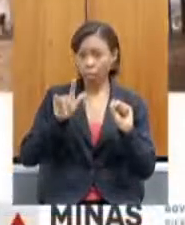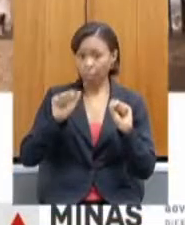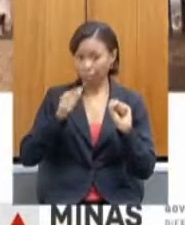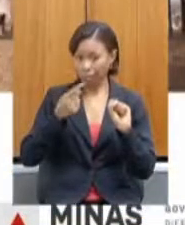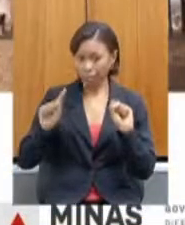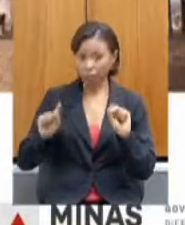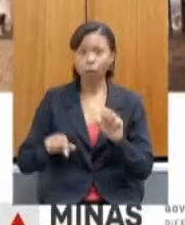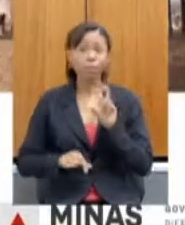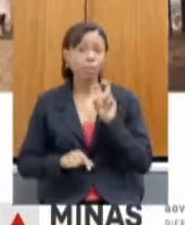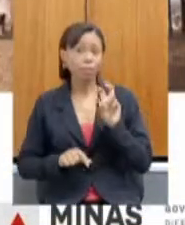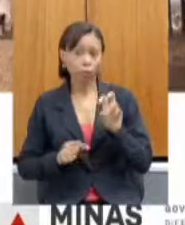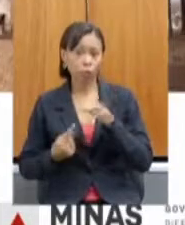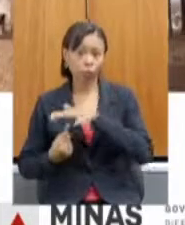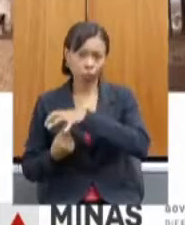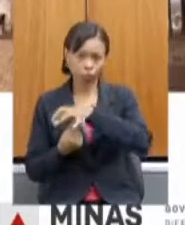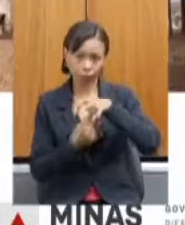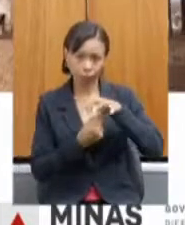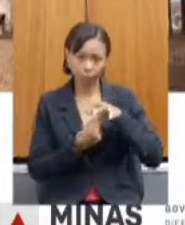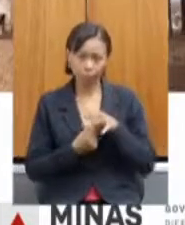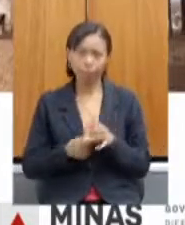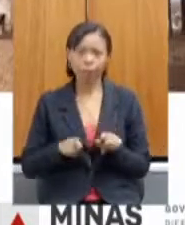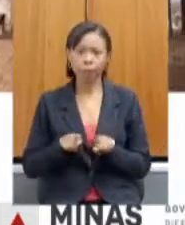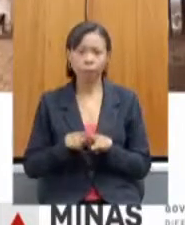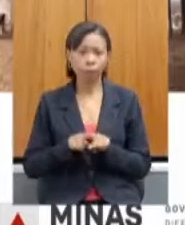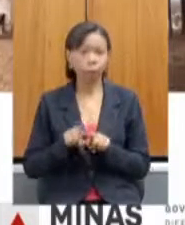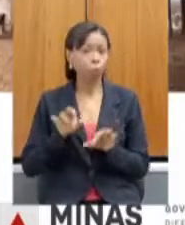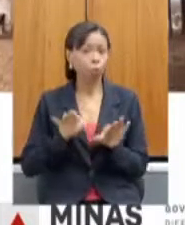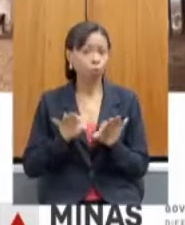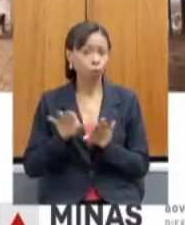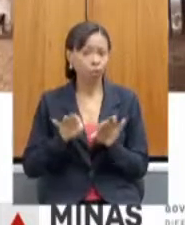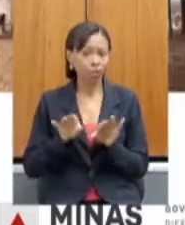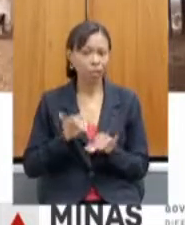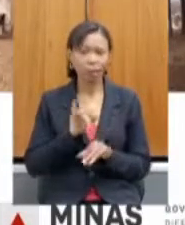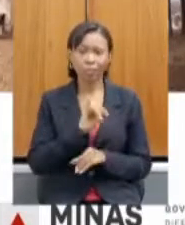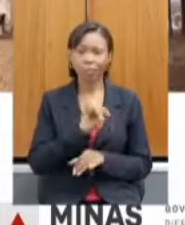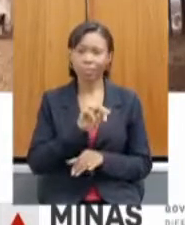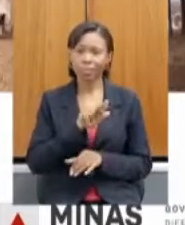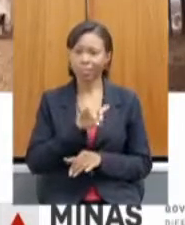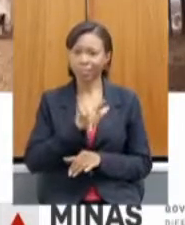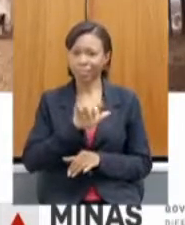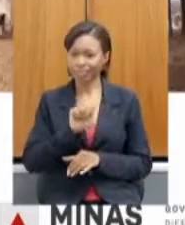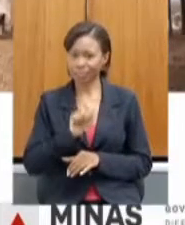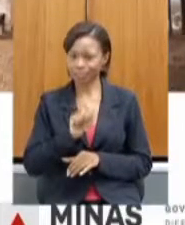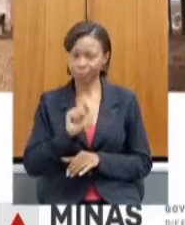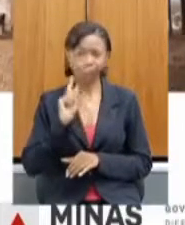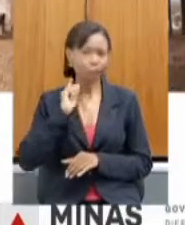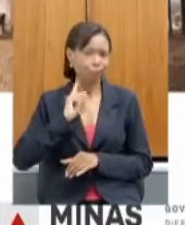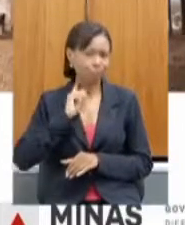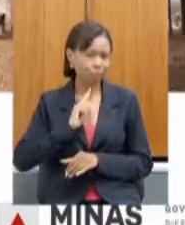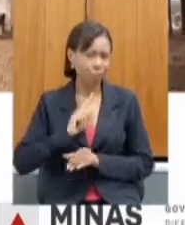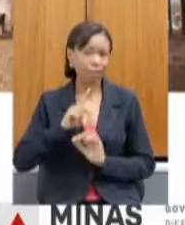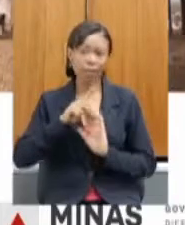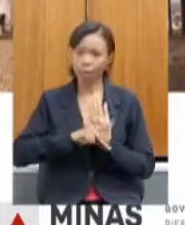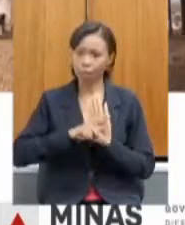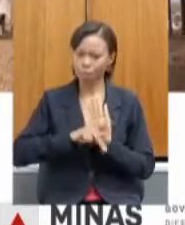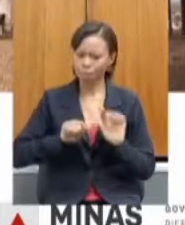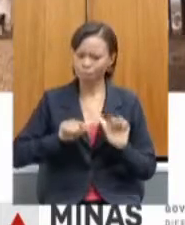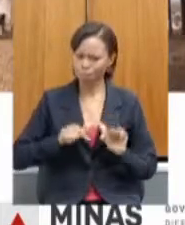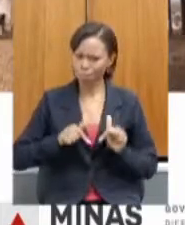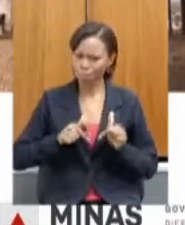e também continuamos com o programa Irriga Minas. Eu vejo esse programa com muito empenho.